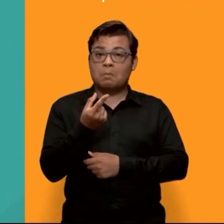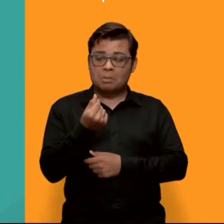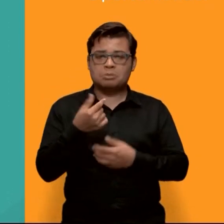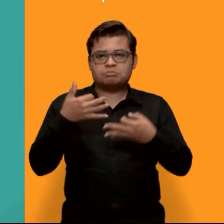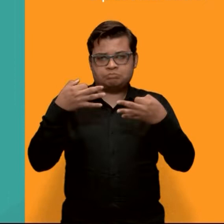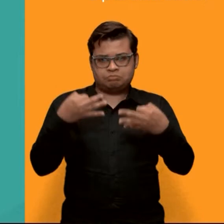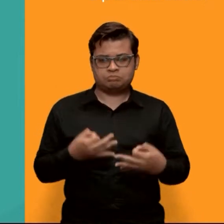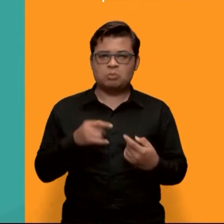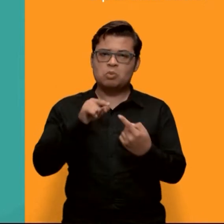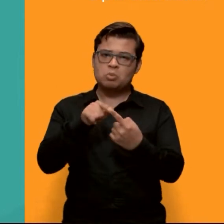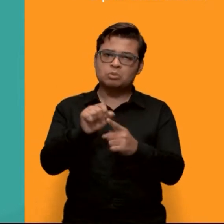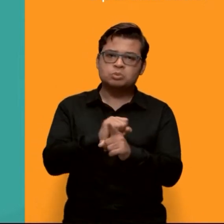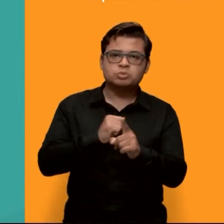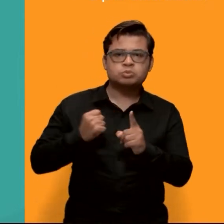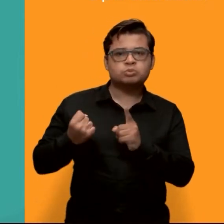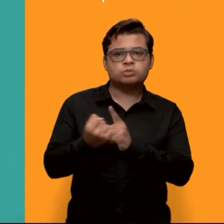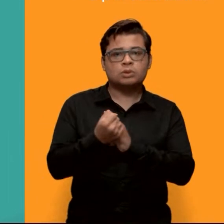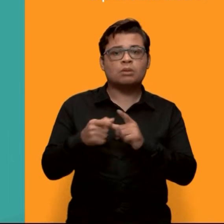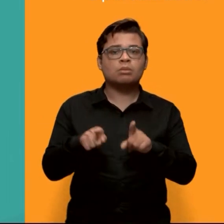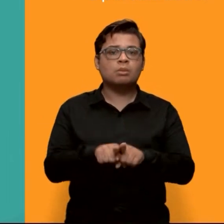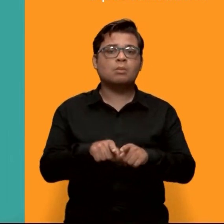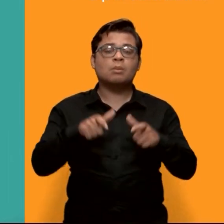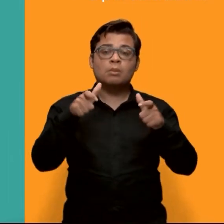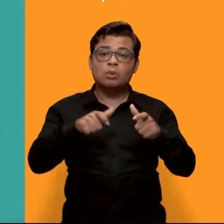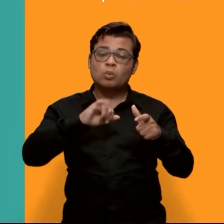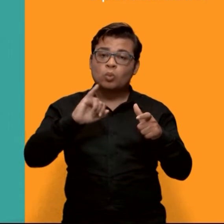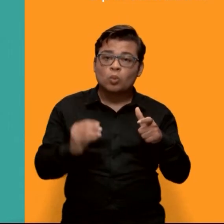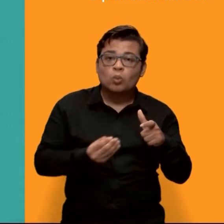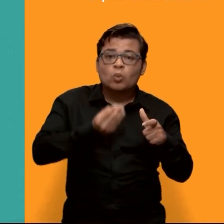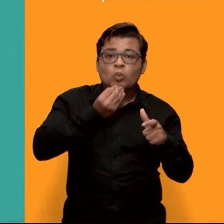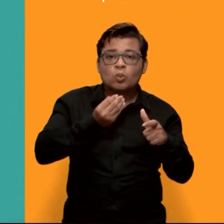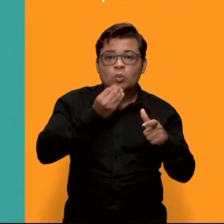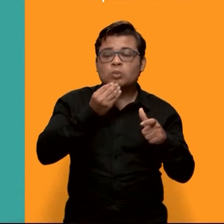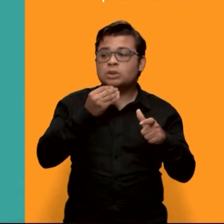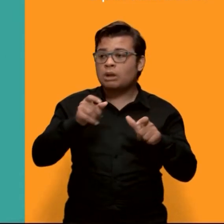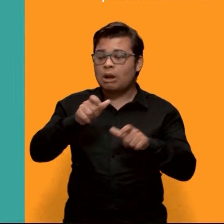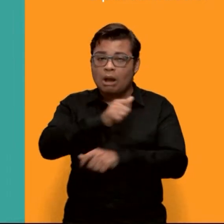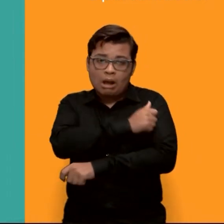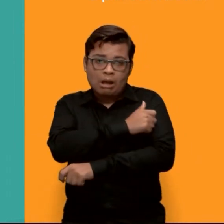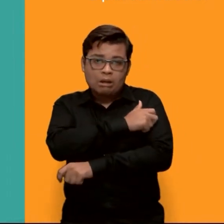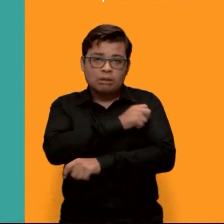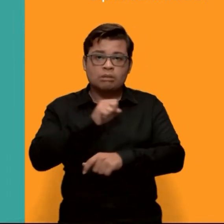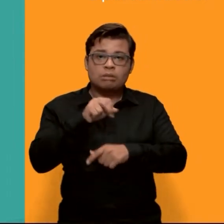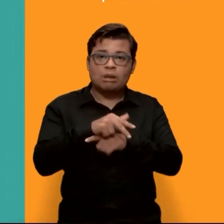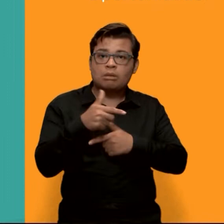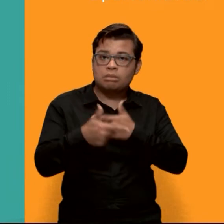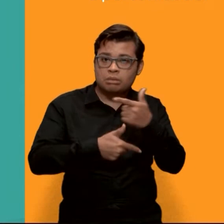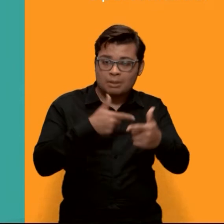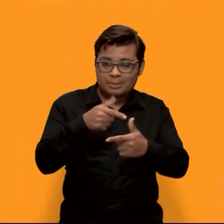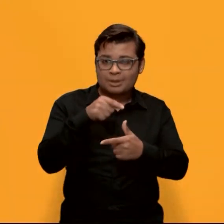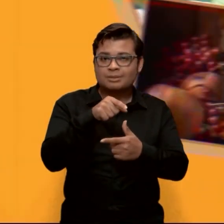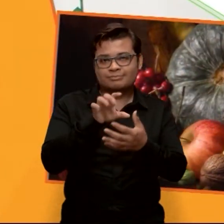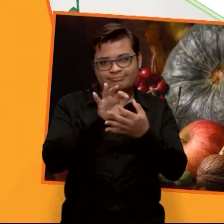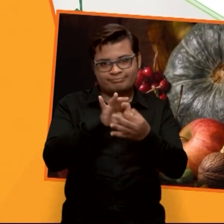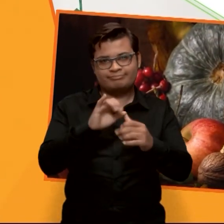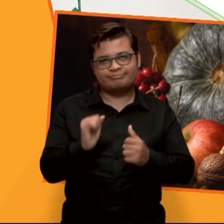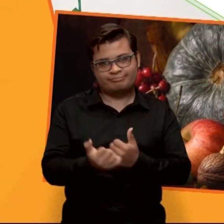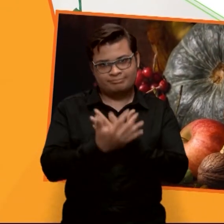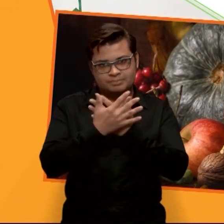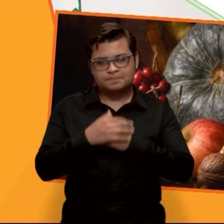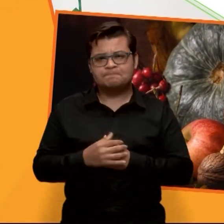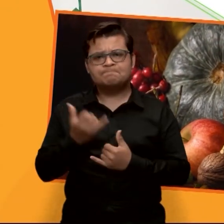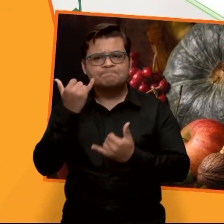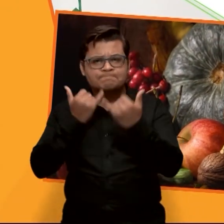sociedade e também um espaço de oportunidades para os alunos da Escola de Agronomia. Mais